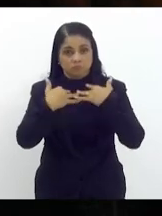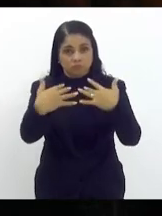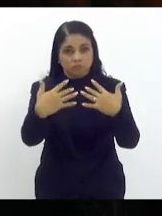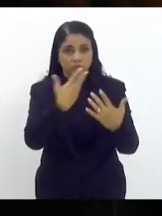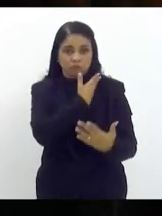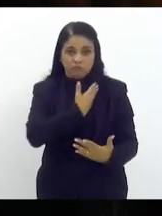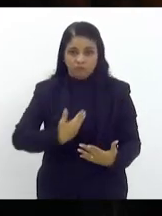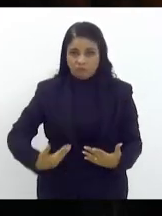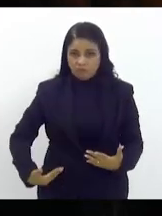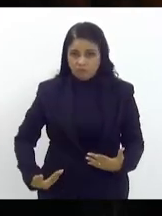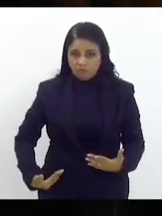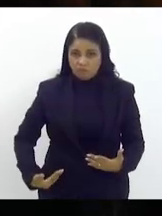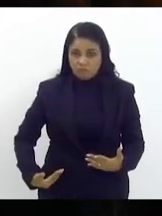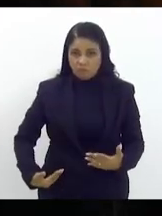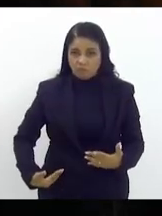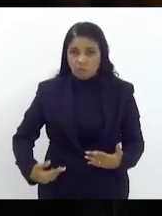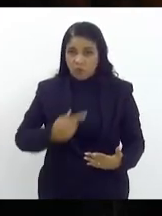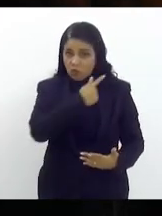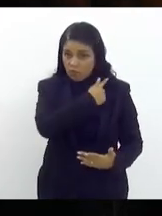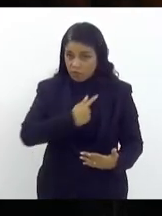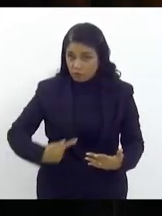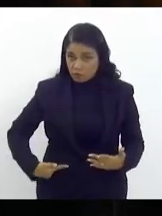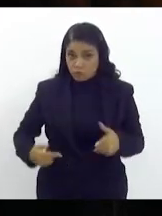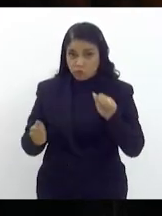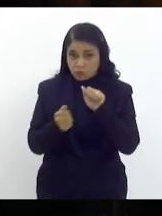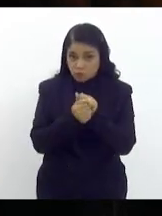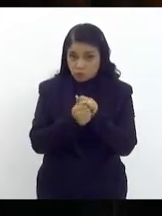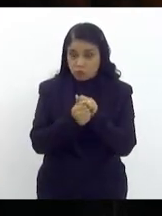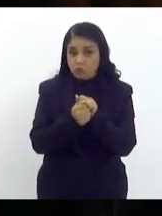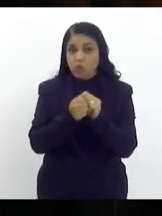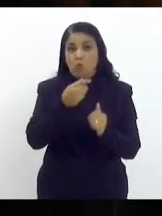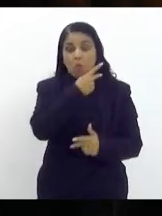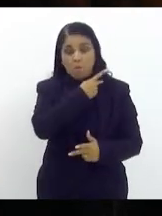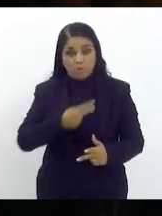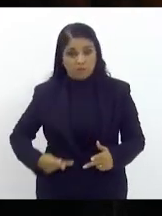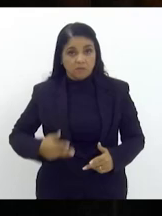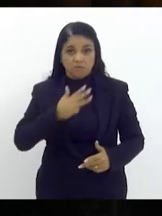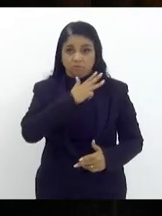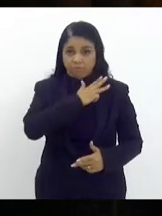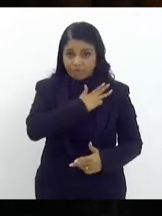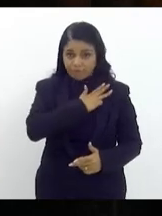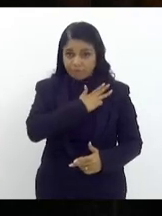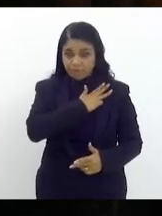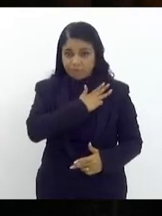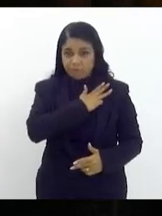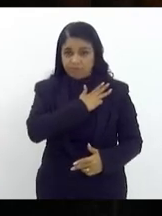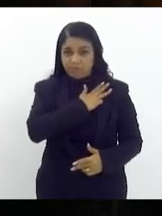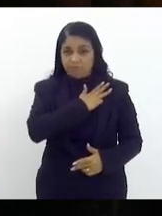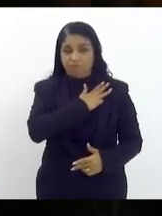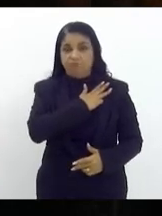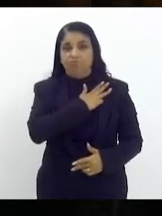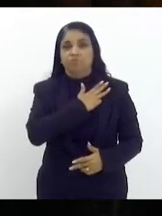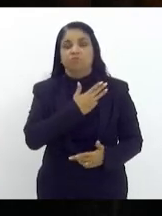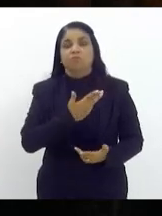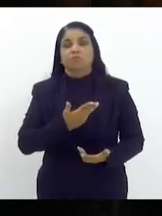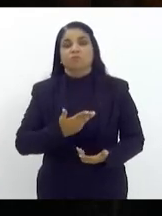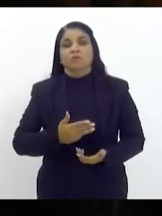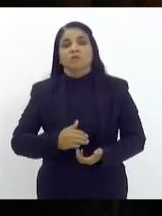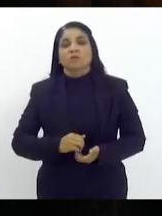o presidente da república foi demandado foi demandado